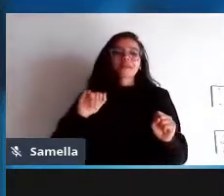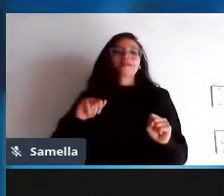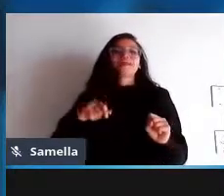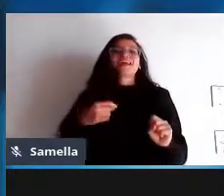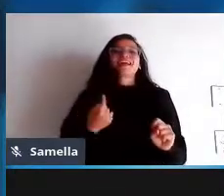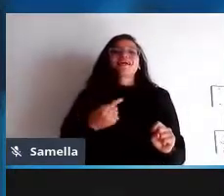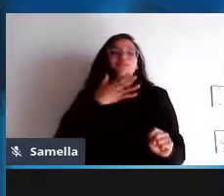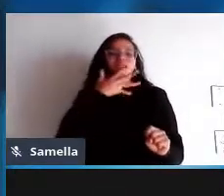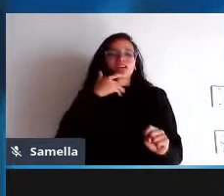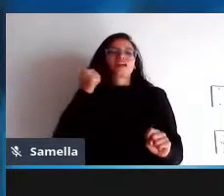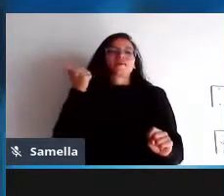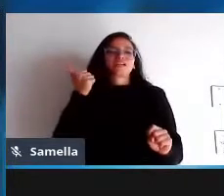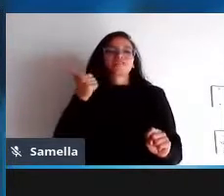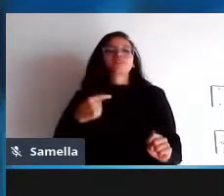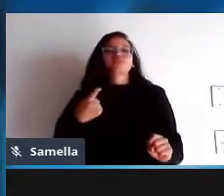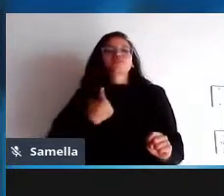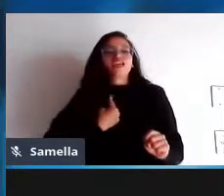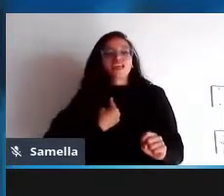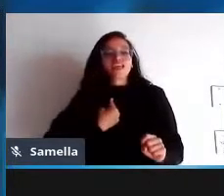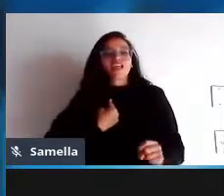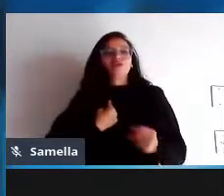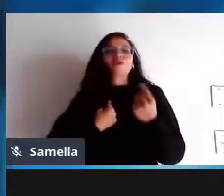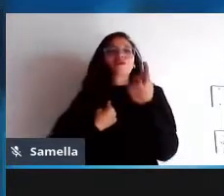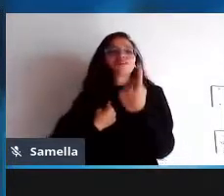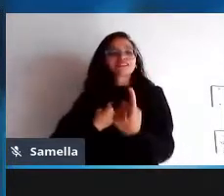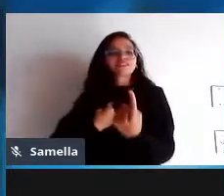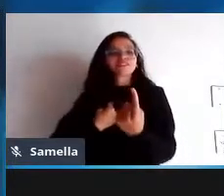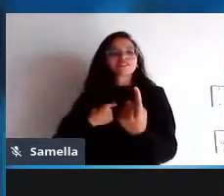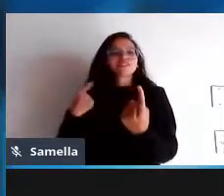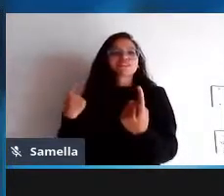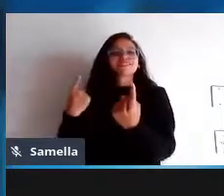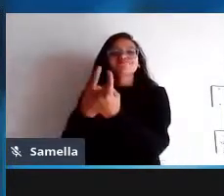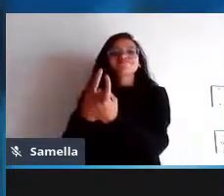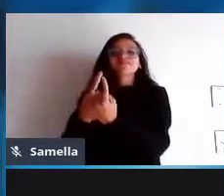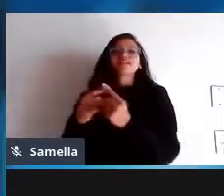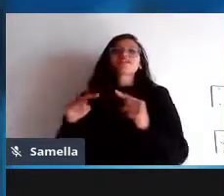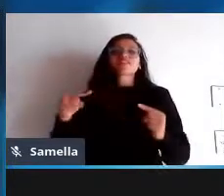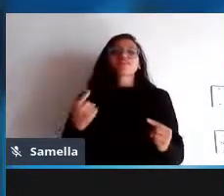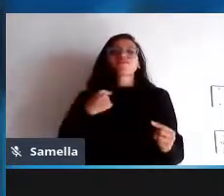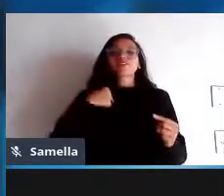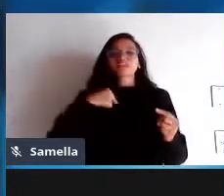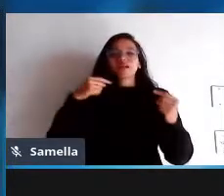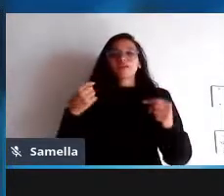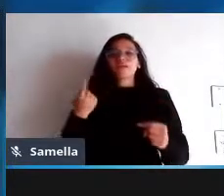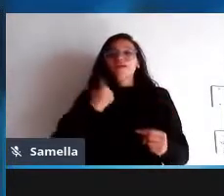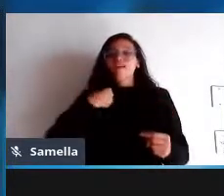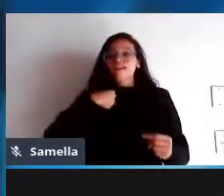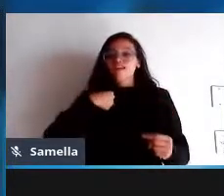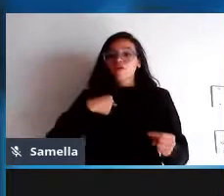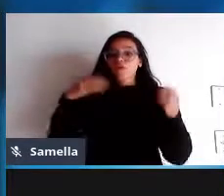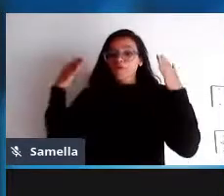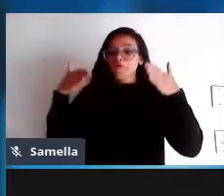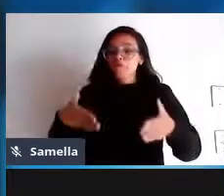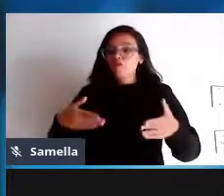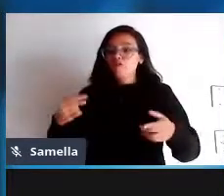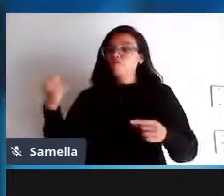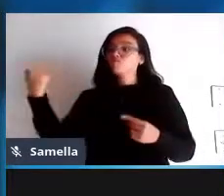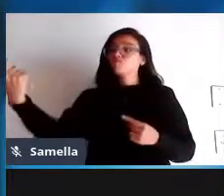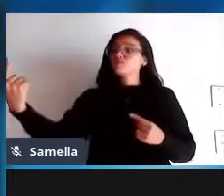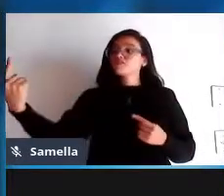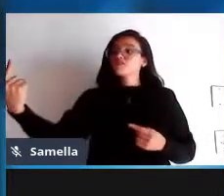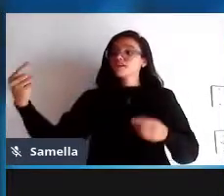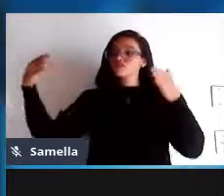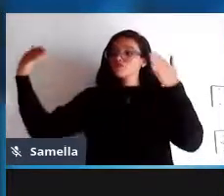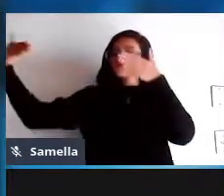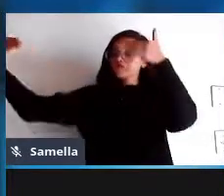comunidades pressupõem um propósito em comum e quando eu falo propósito aqui você pode incluir